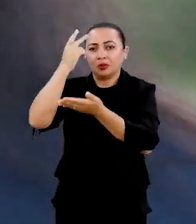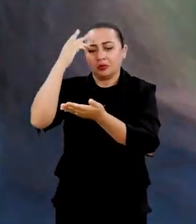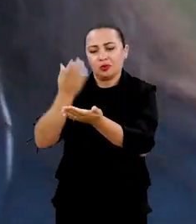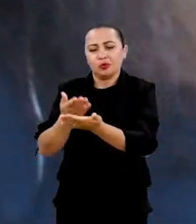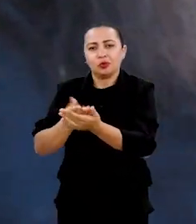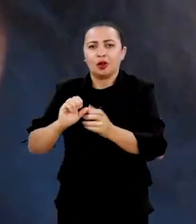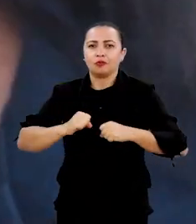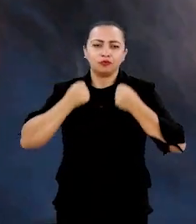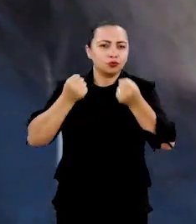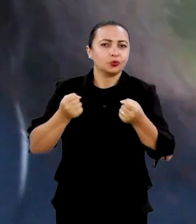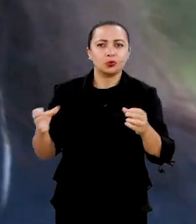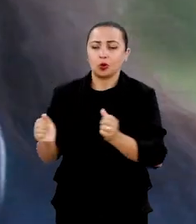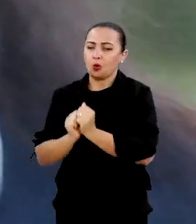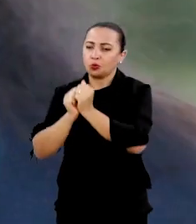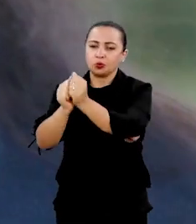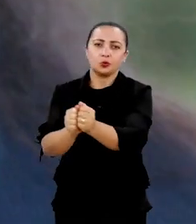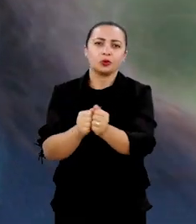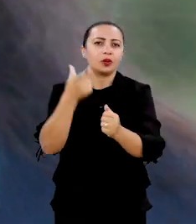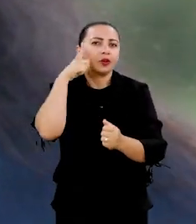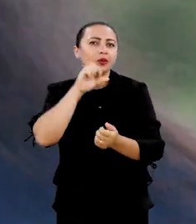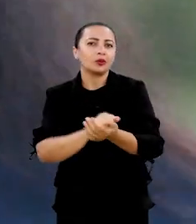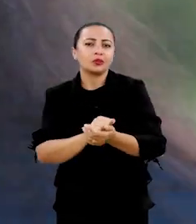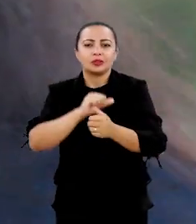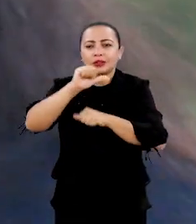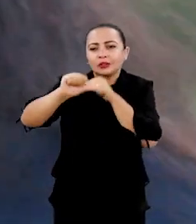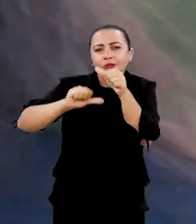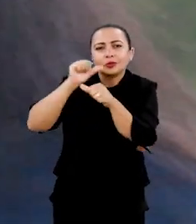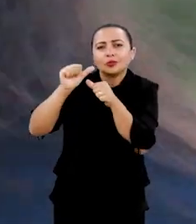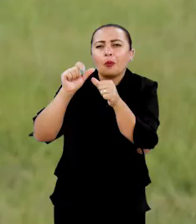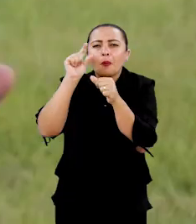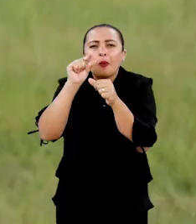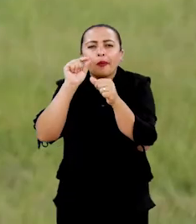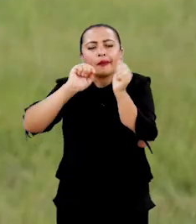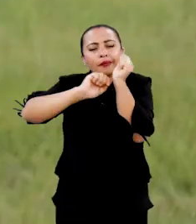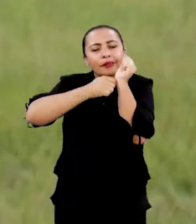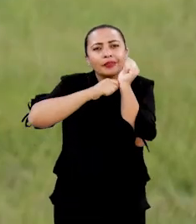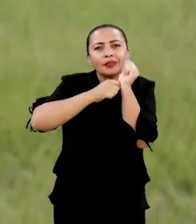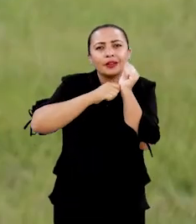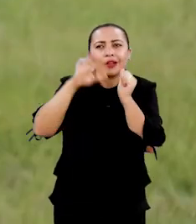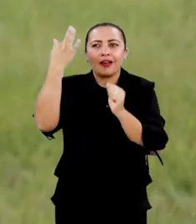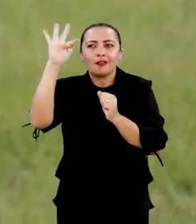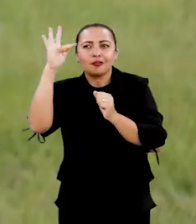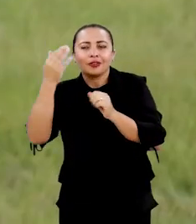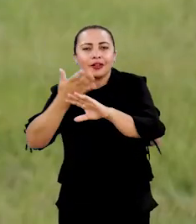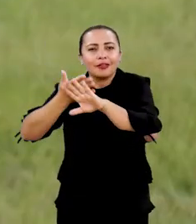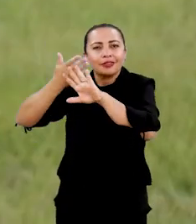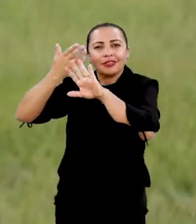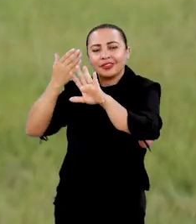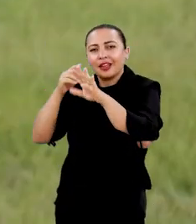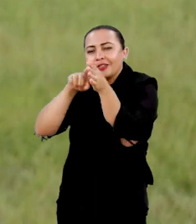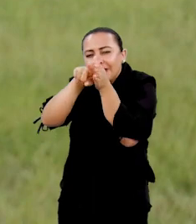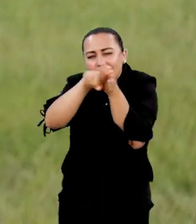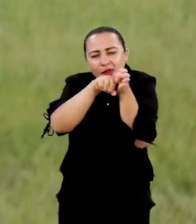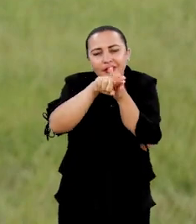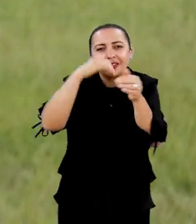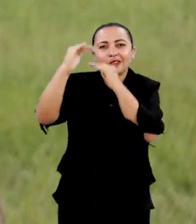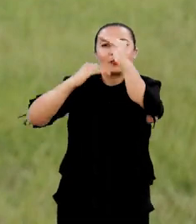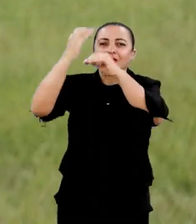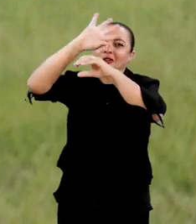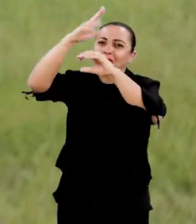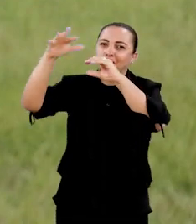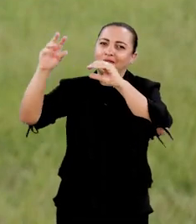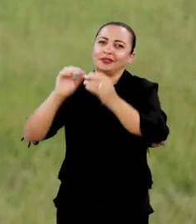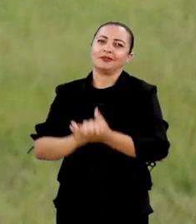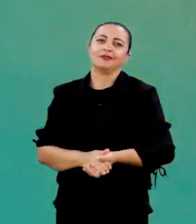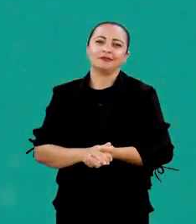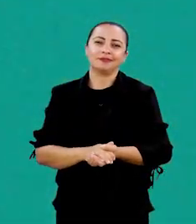estudar. Fazemos esse esforço em conjunto e conseguir desmentar um pouco os mistérios, a física por trás da geração